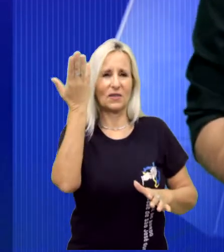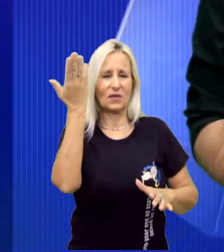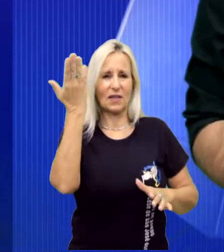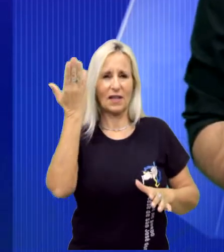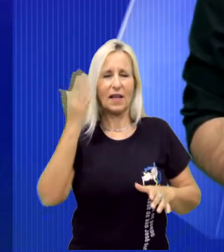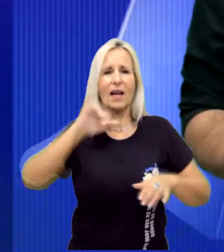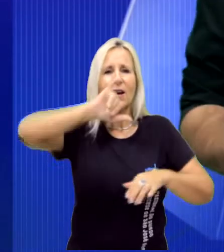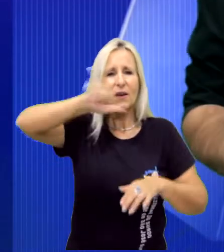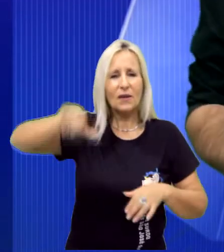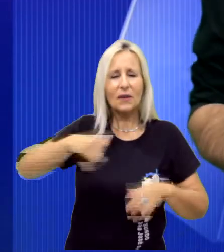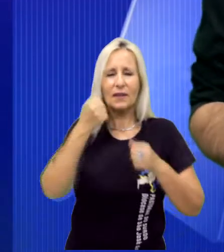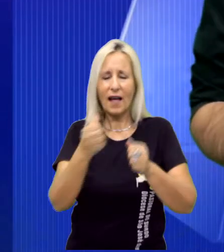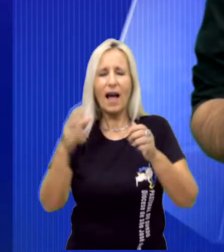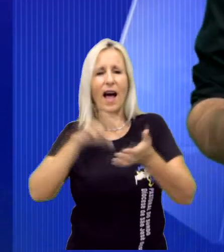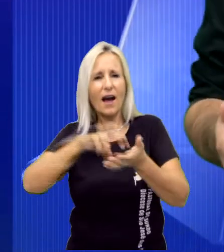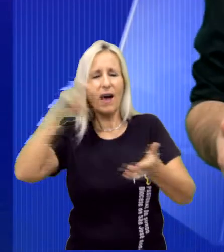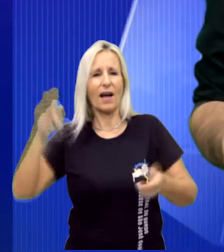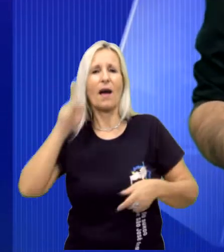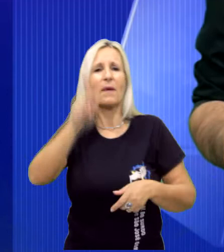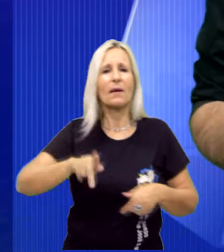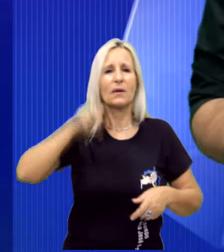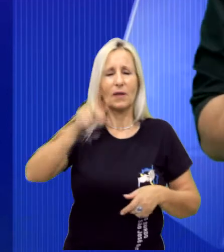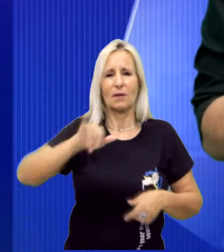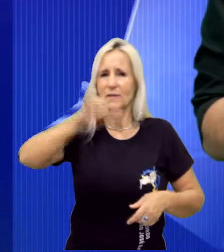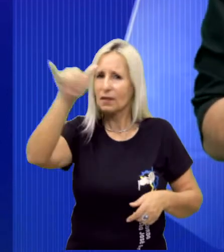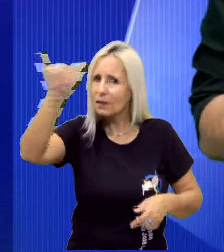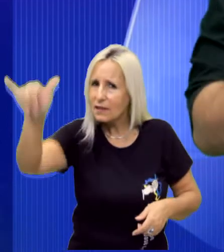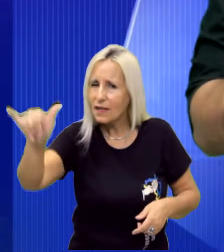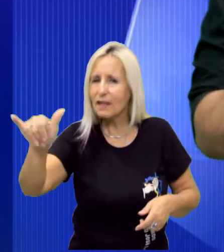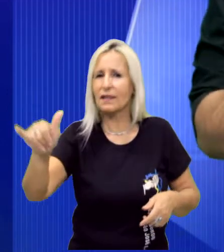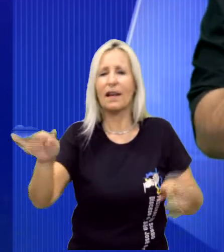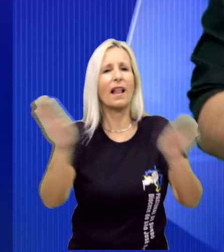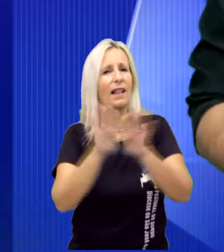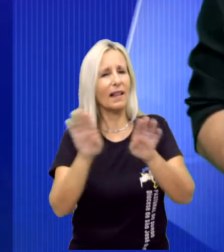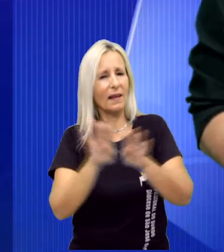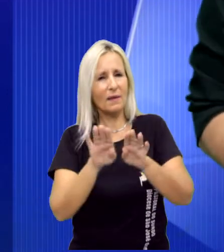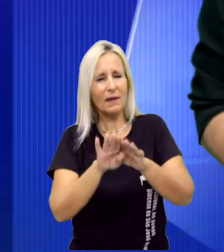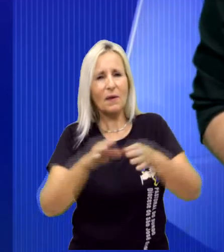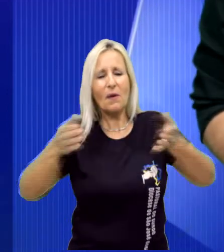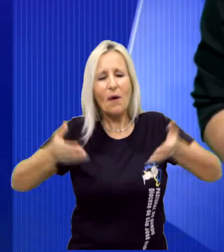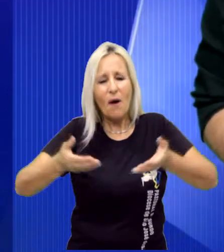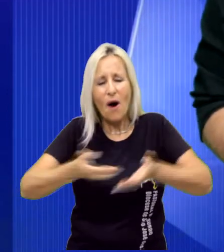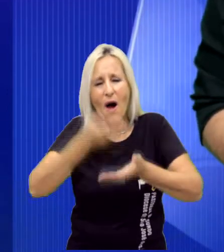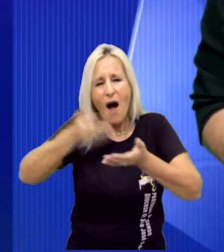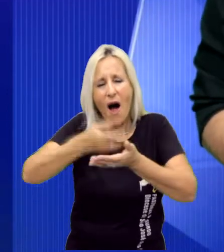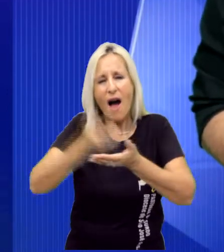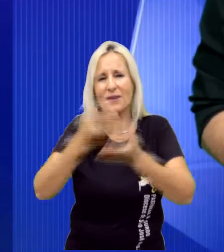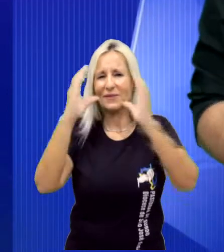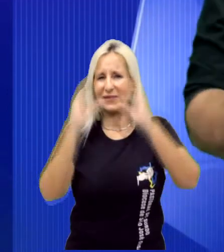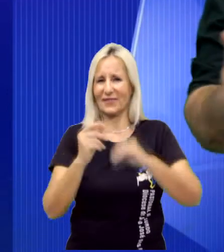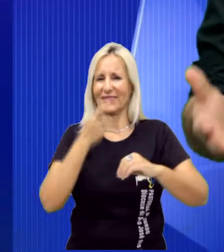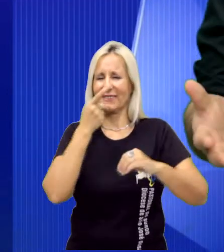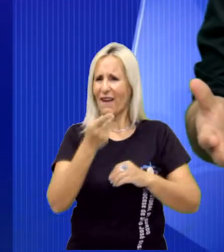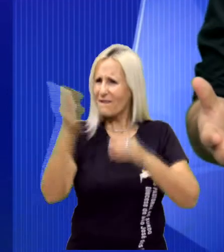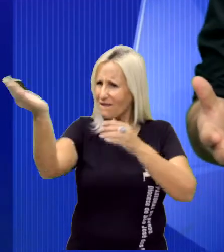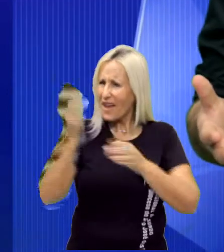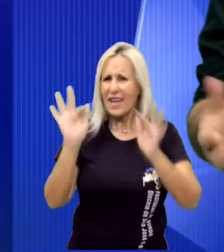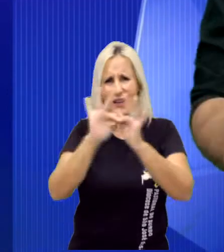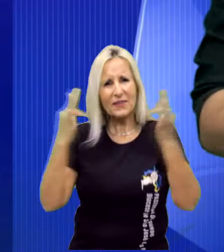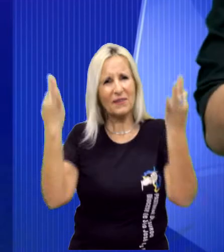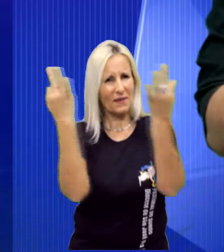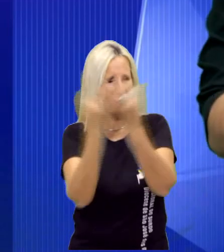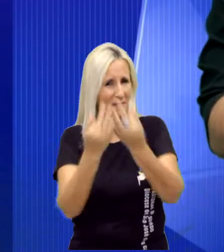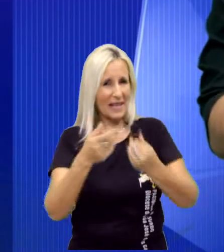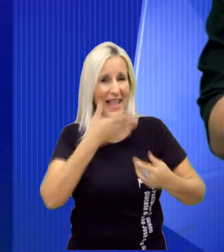pela nossa diocese, amanhã a Pastoral da Sobriedade da Paróquia de Santana promove a Noite do Caldinho. Prestigie com sua